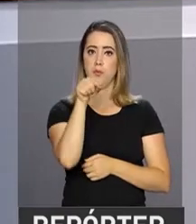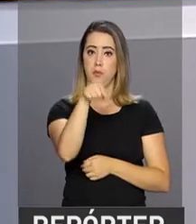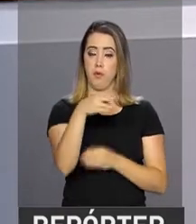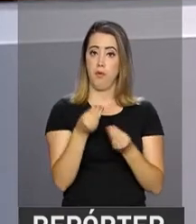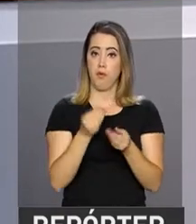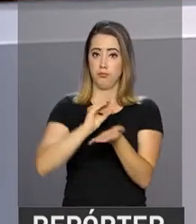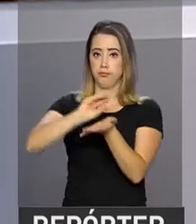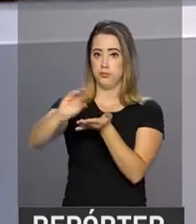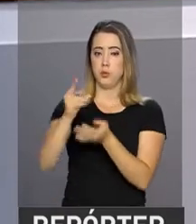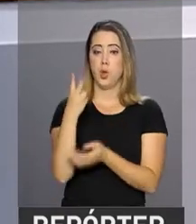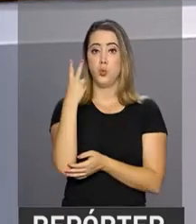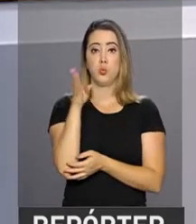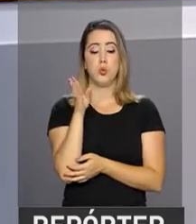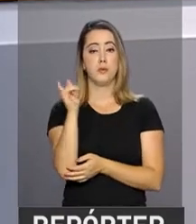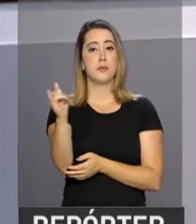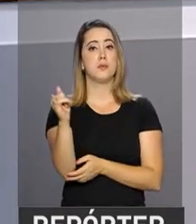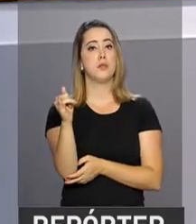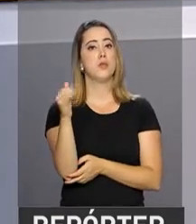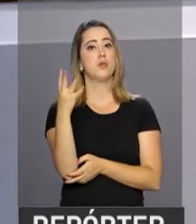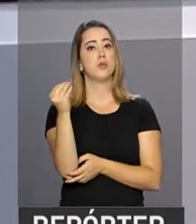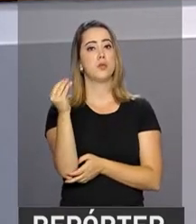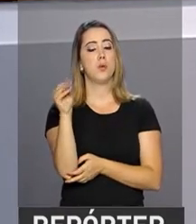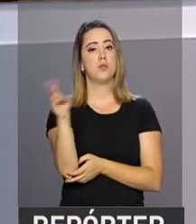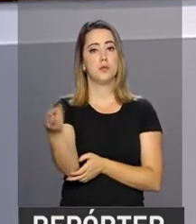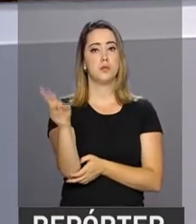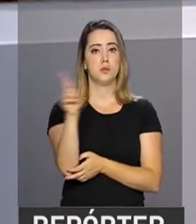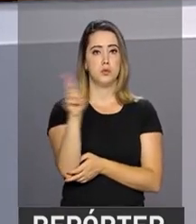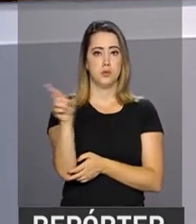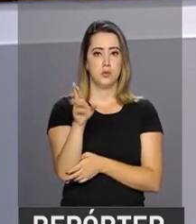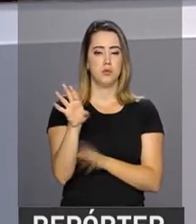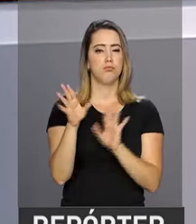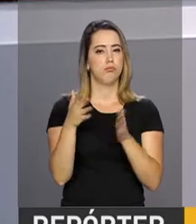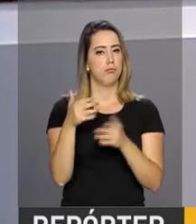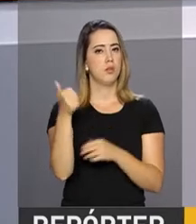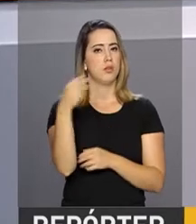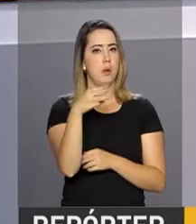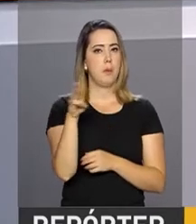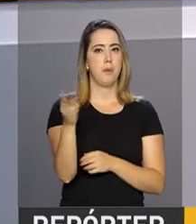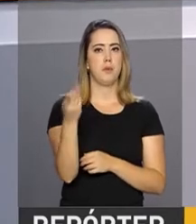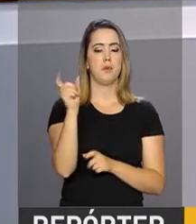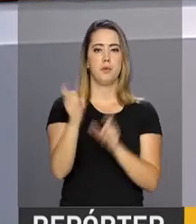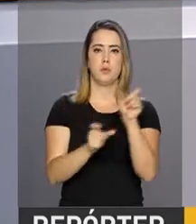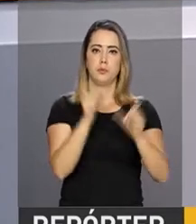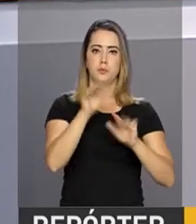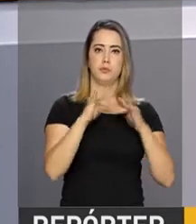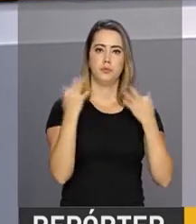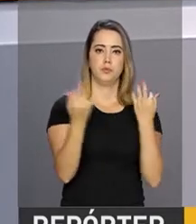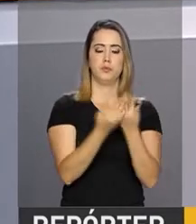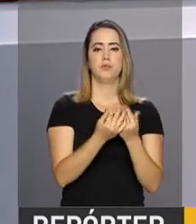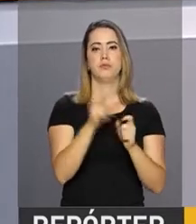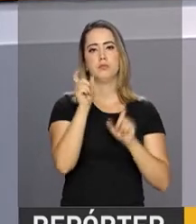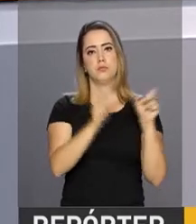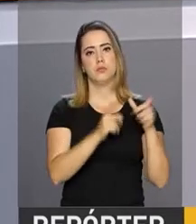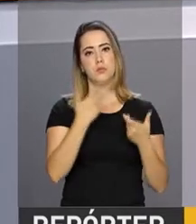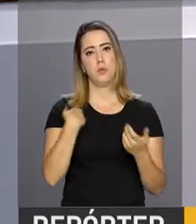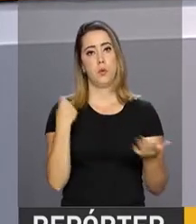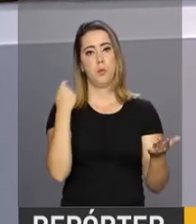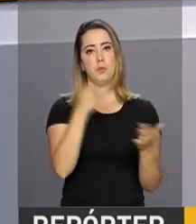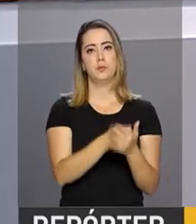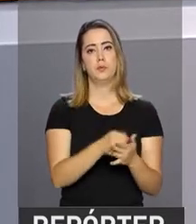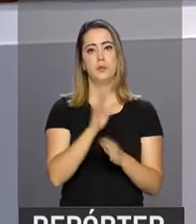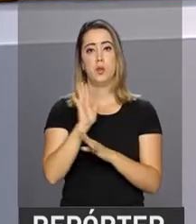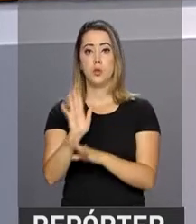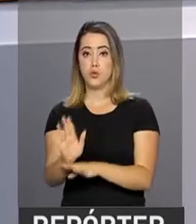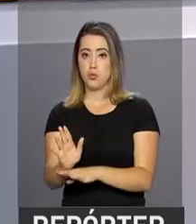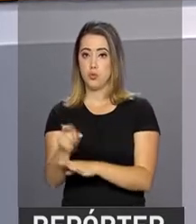mais de R$,4 bilhões a cerca de 13,5 milhões de famílias brasileiras. O